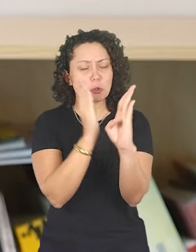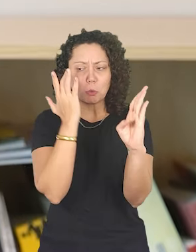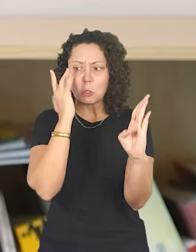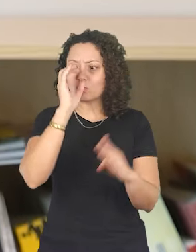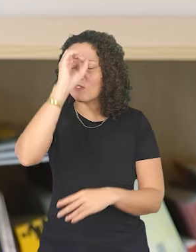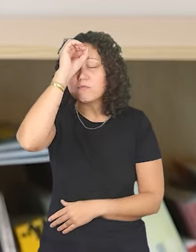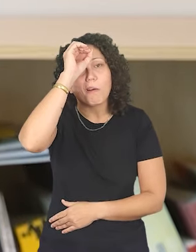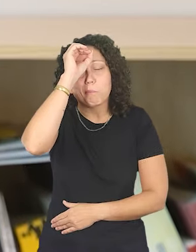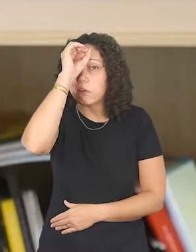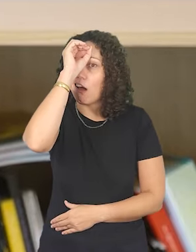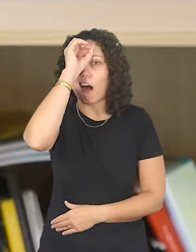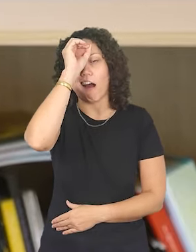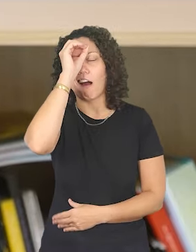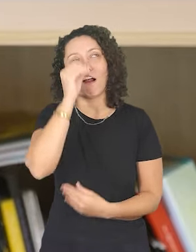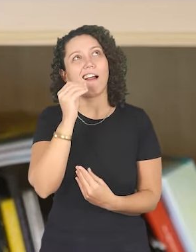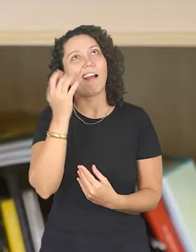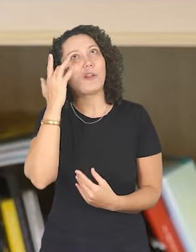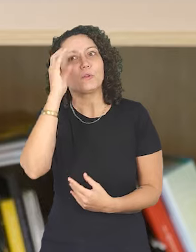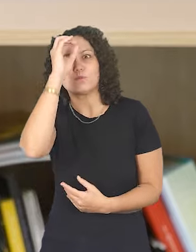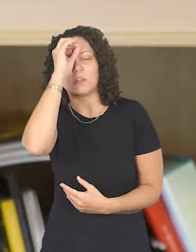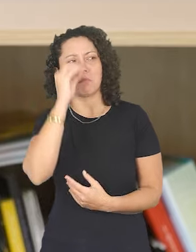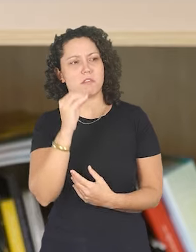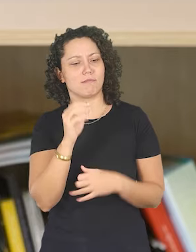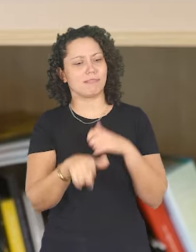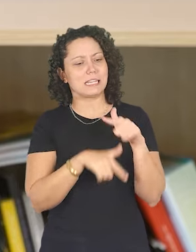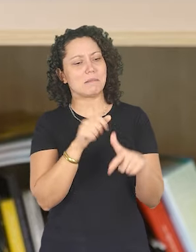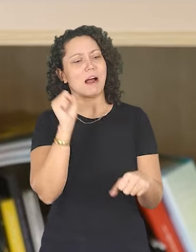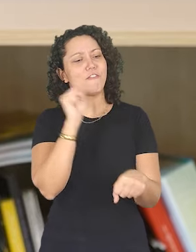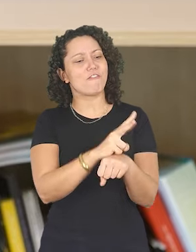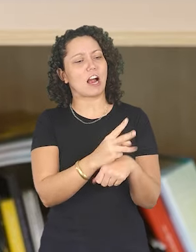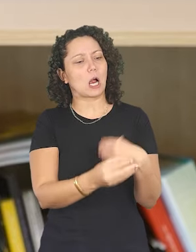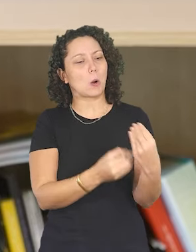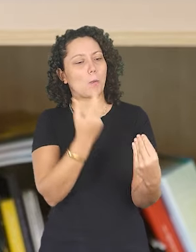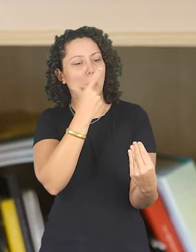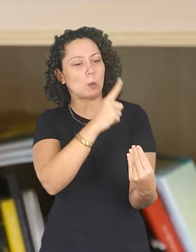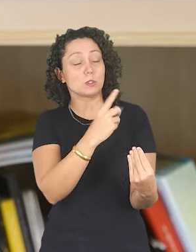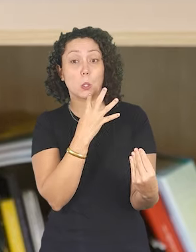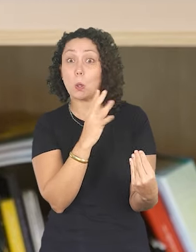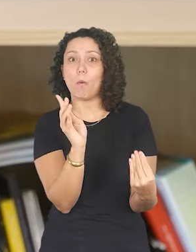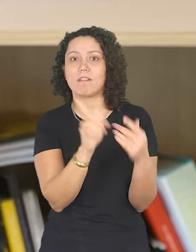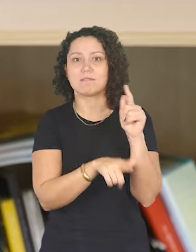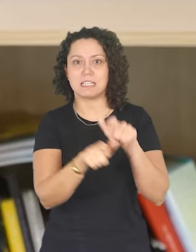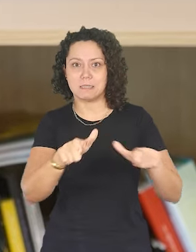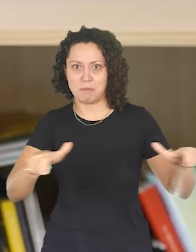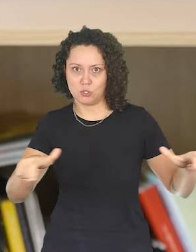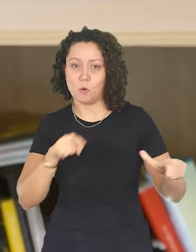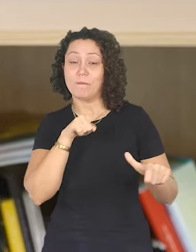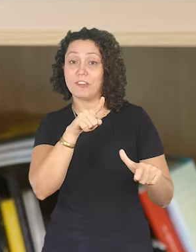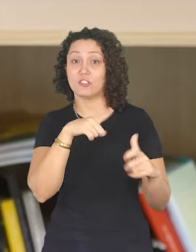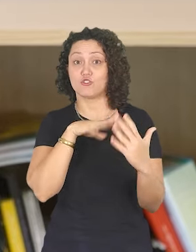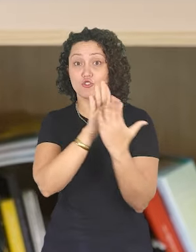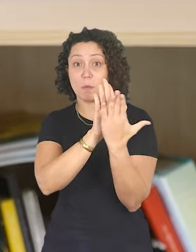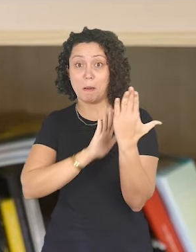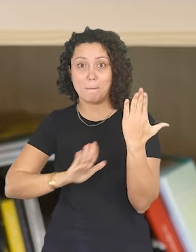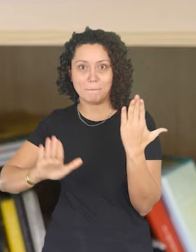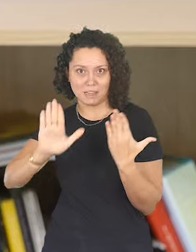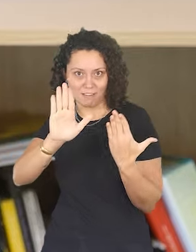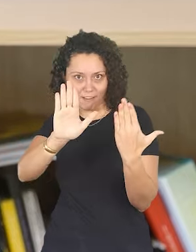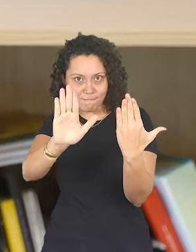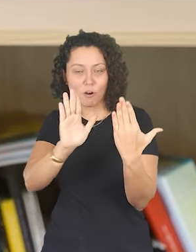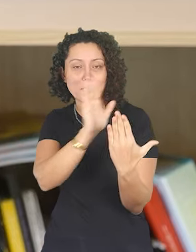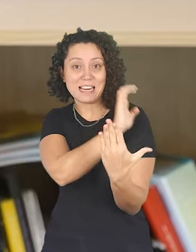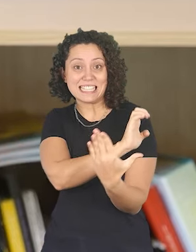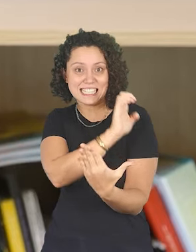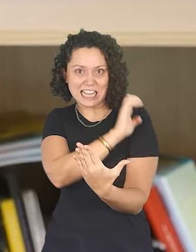que eu não tinha a menor ideia. E aí eu não sabia muito bem como conseguir trabalho também, não conhecia ninguém. E eu me inscrevi numa plataforma